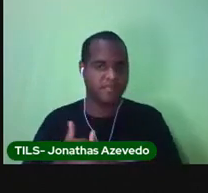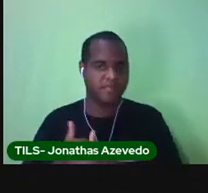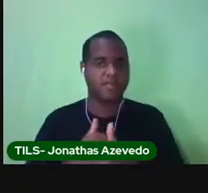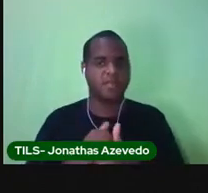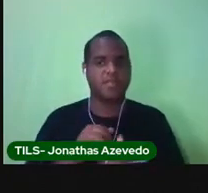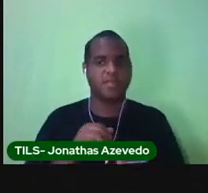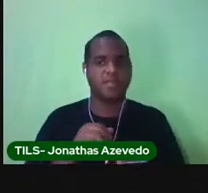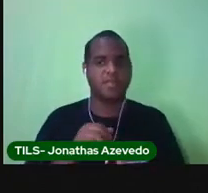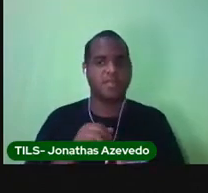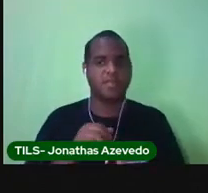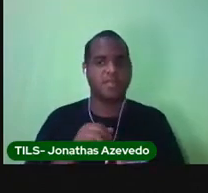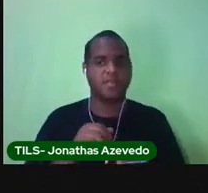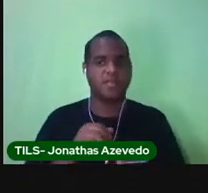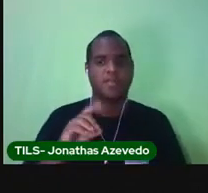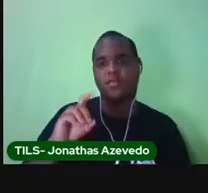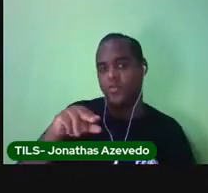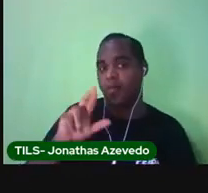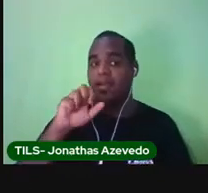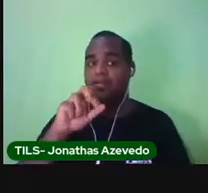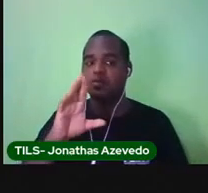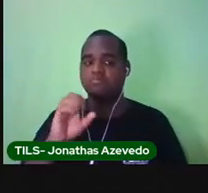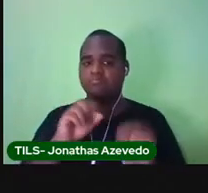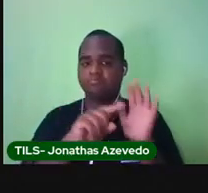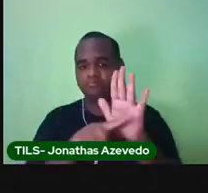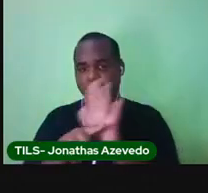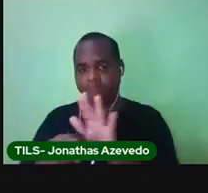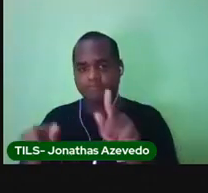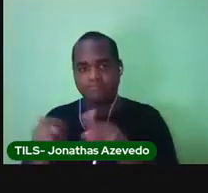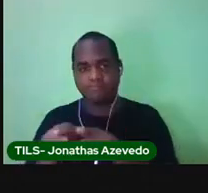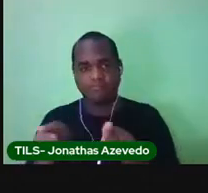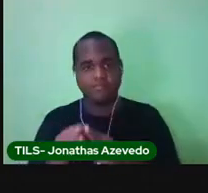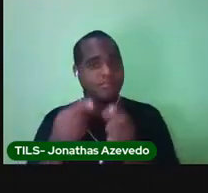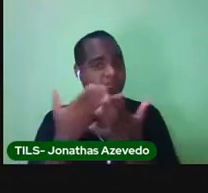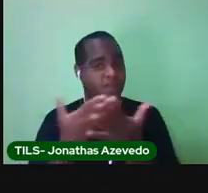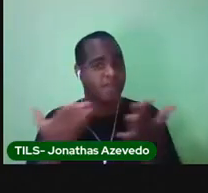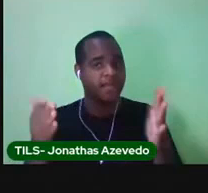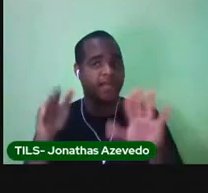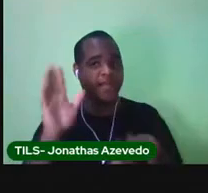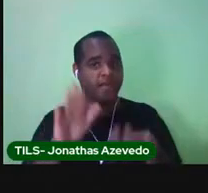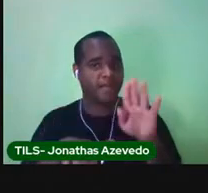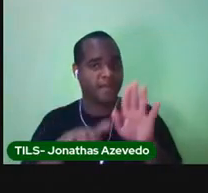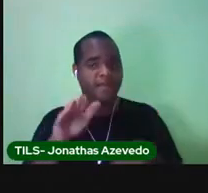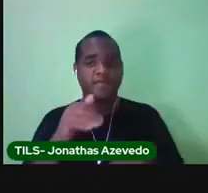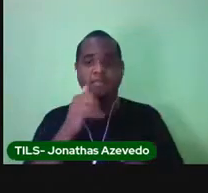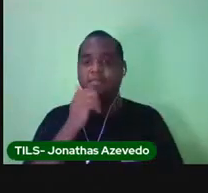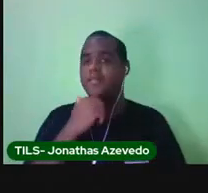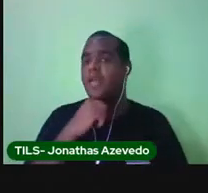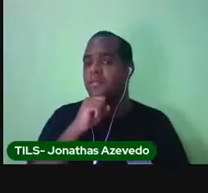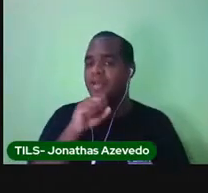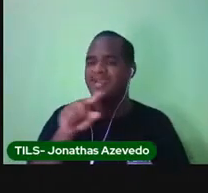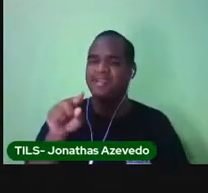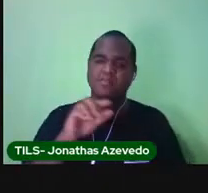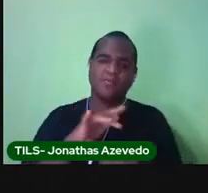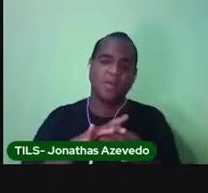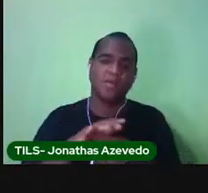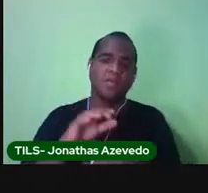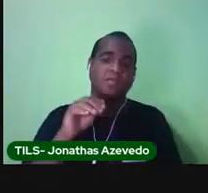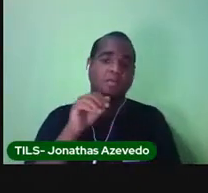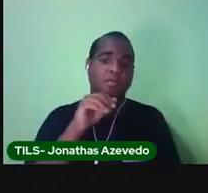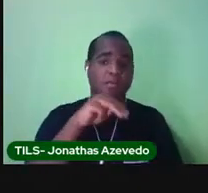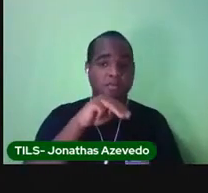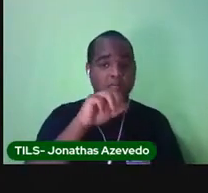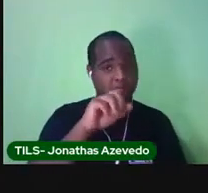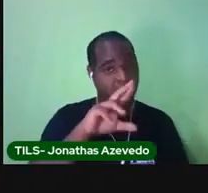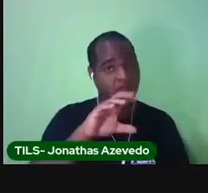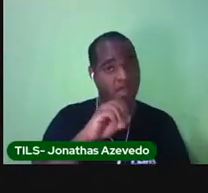Mariazinha, vem ajudar a gente também. E quando minha mãe ficou doente, Dona Mariazinha, que